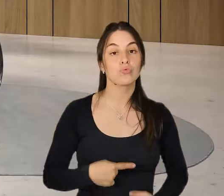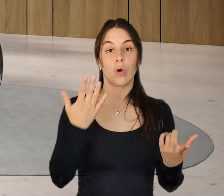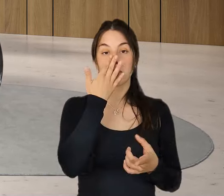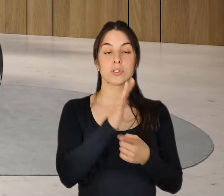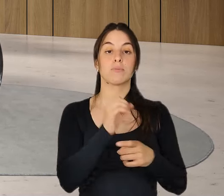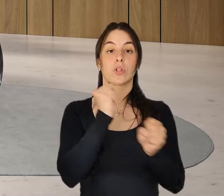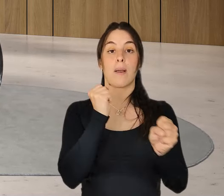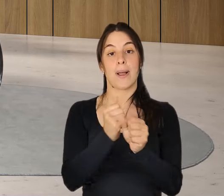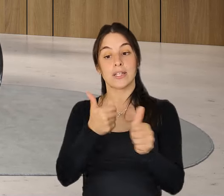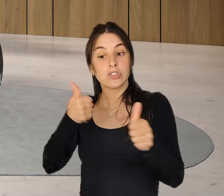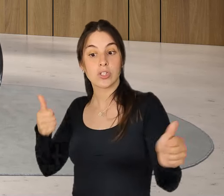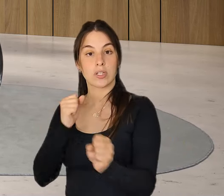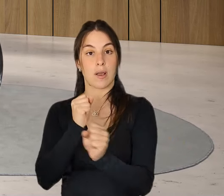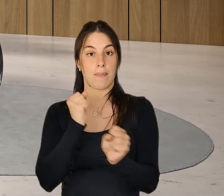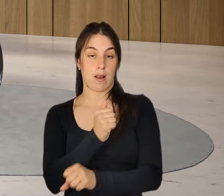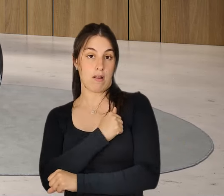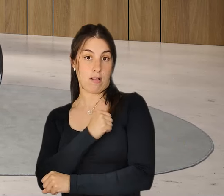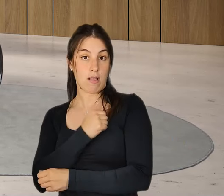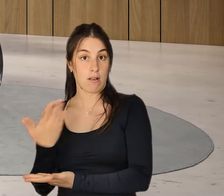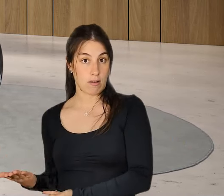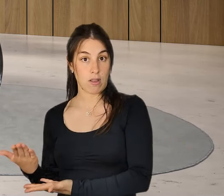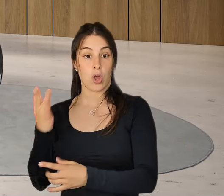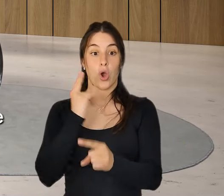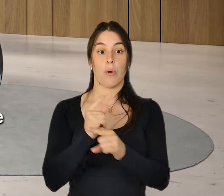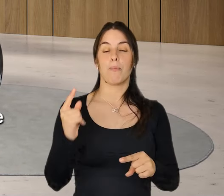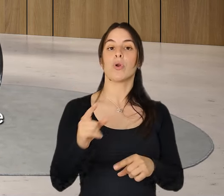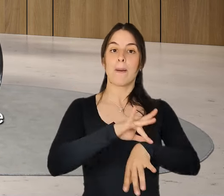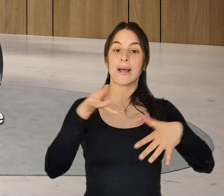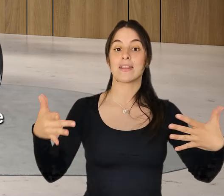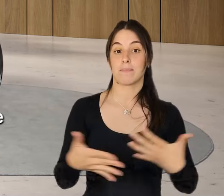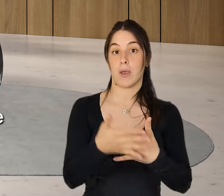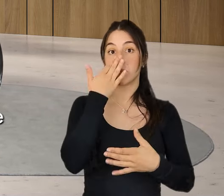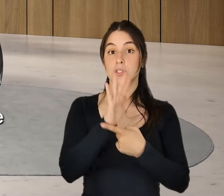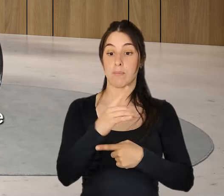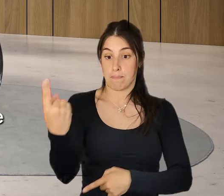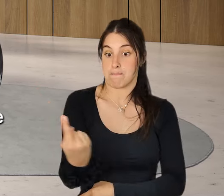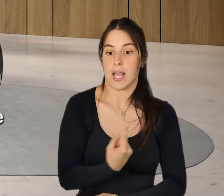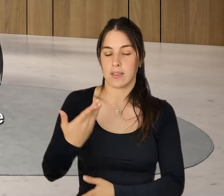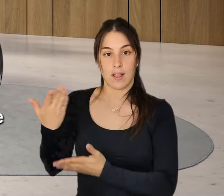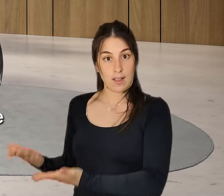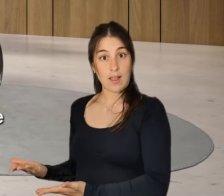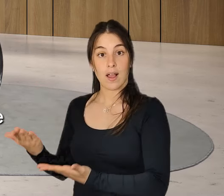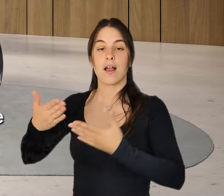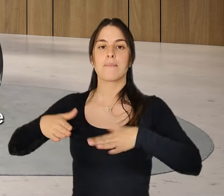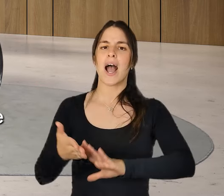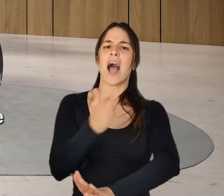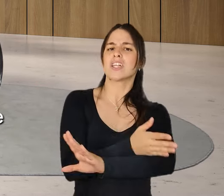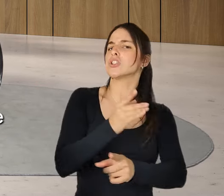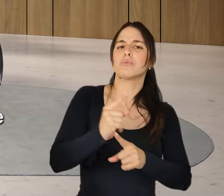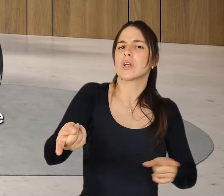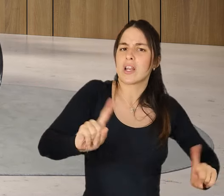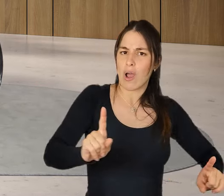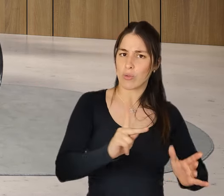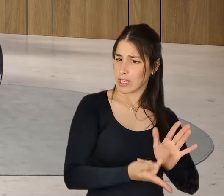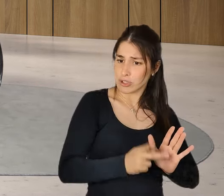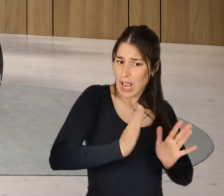pandemia, não é? Porque a tecnologia já existia, a investigação já existia, mas simplesmente as empresas não experimentavam.